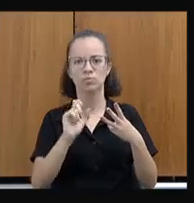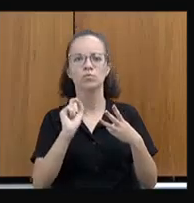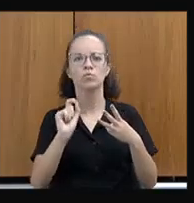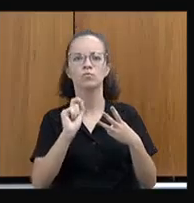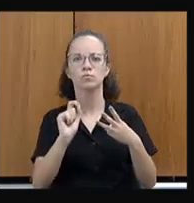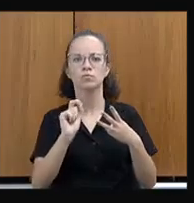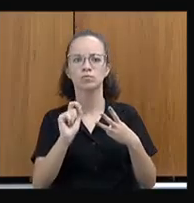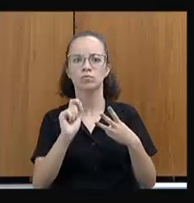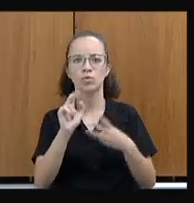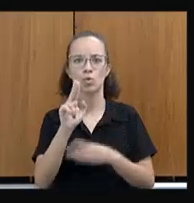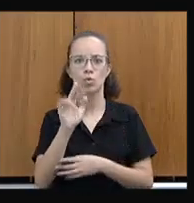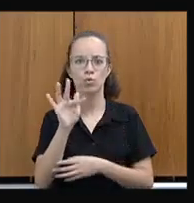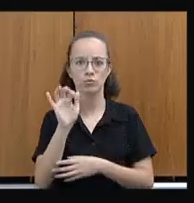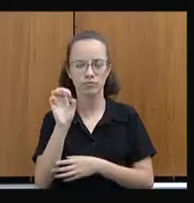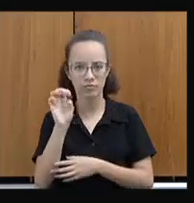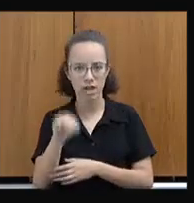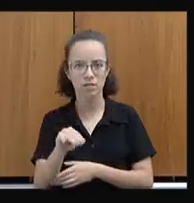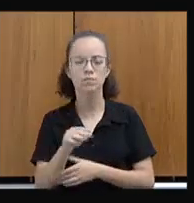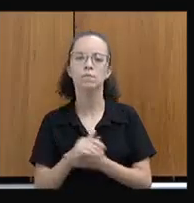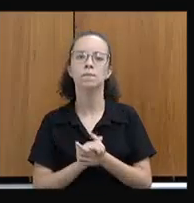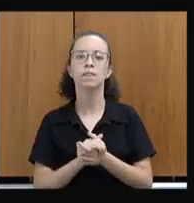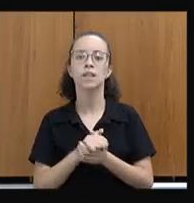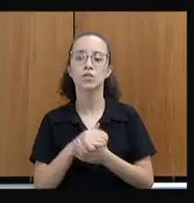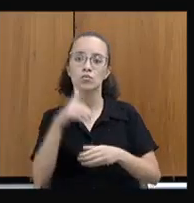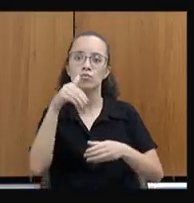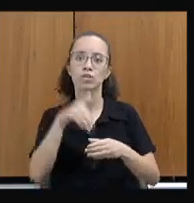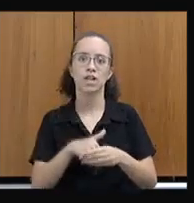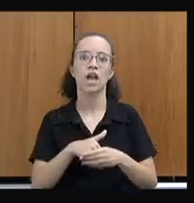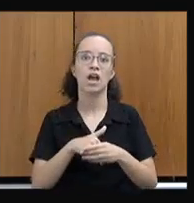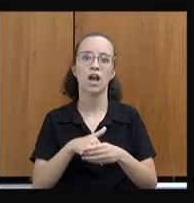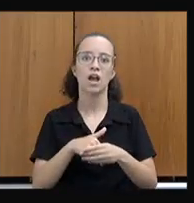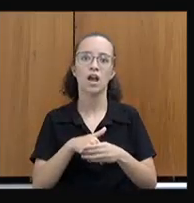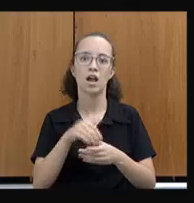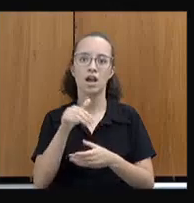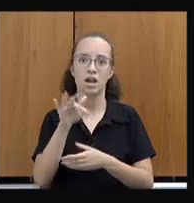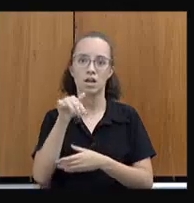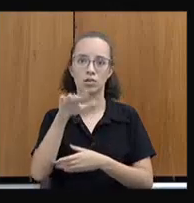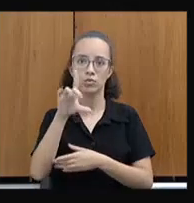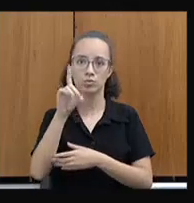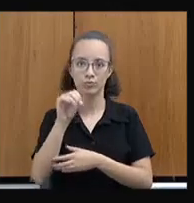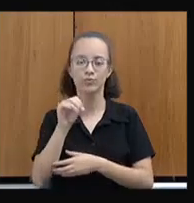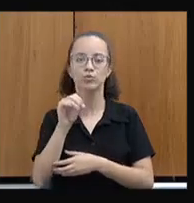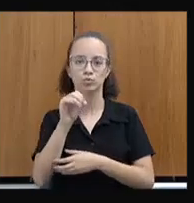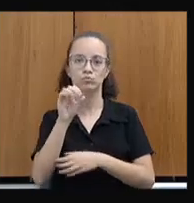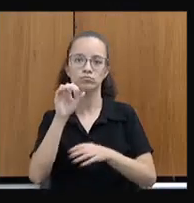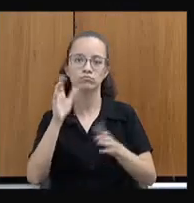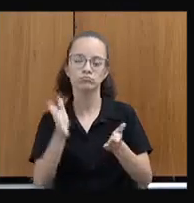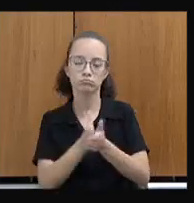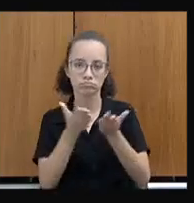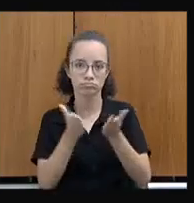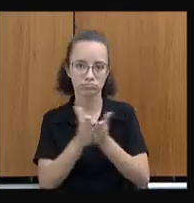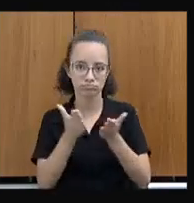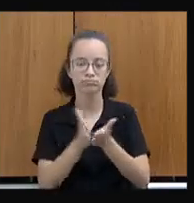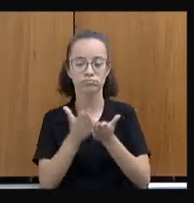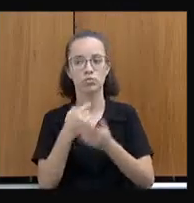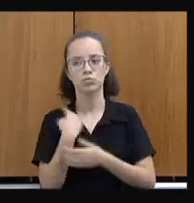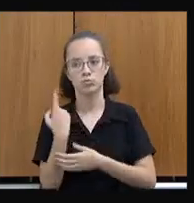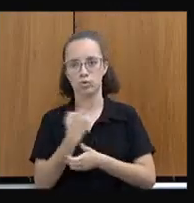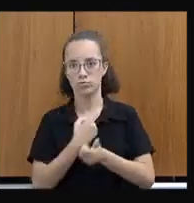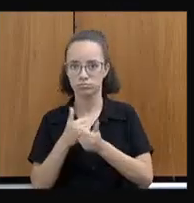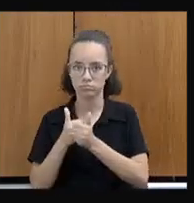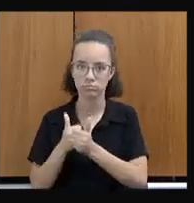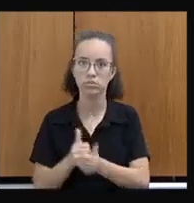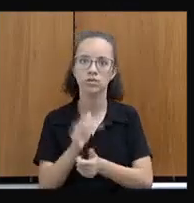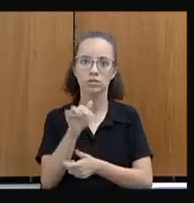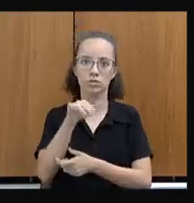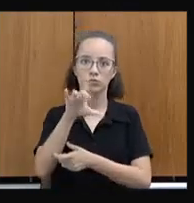com o FEM. Nós vamos ter que botar na Assembleia a renovação do Fundo da Erradicação da Miséria. A gente tem acompanhado que esse fundo